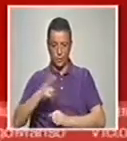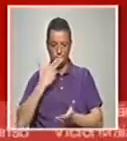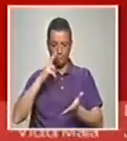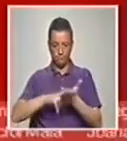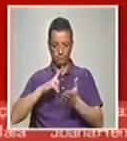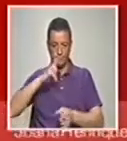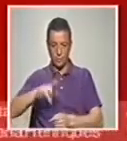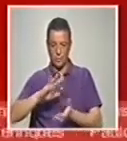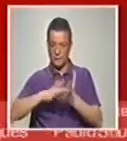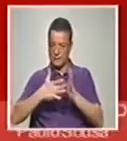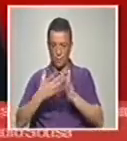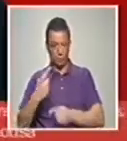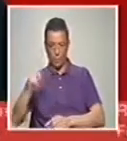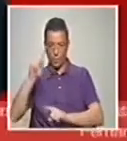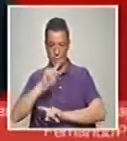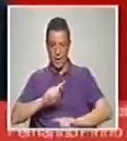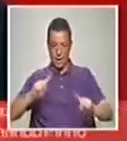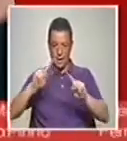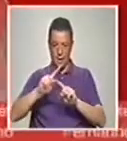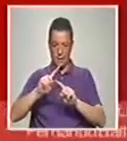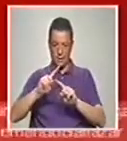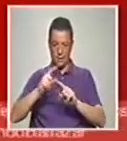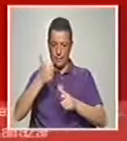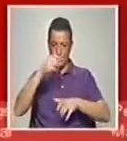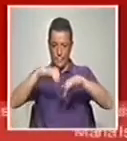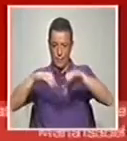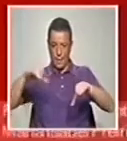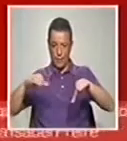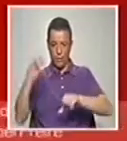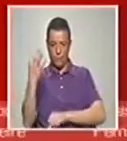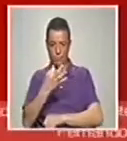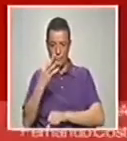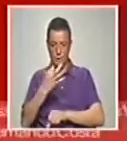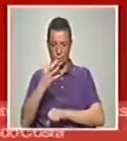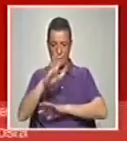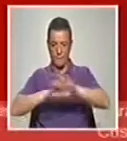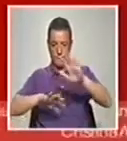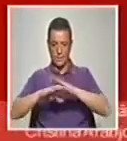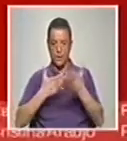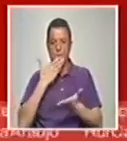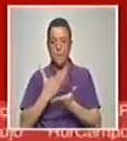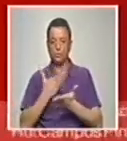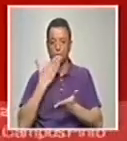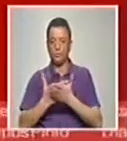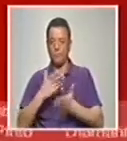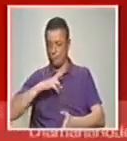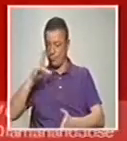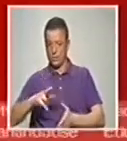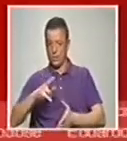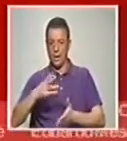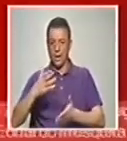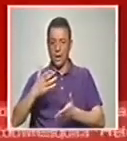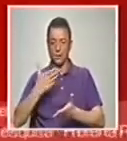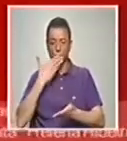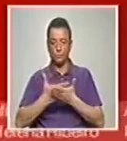não do português do Brasil, resolvemos também, já que estávamos num bairro degradado do Porto, fazer uma sopa típica portuguesa, que é um caldo verde.